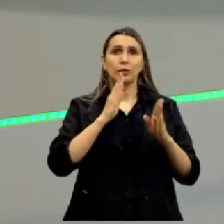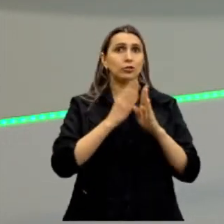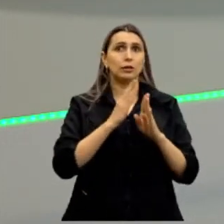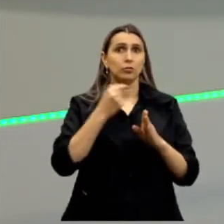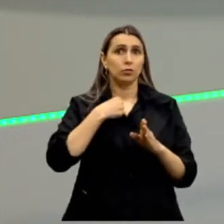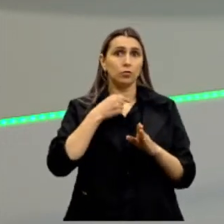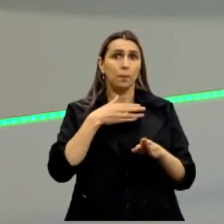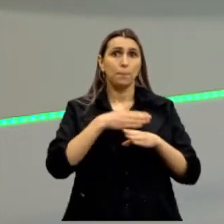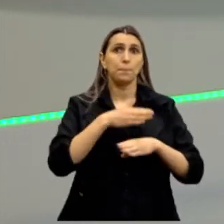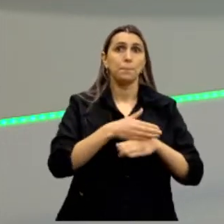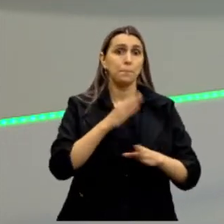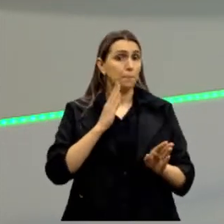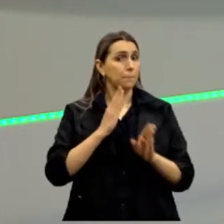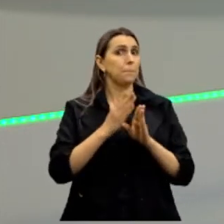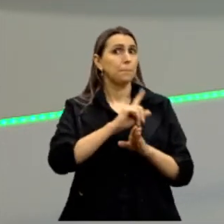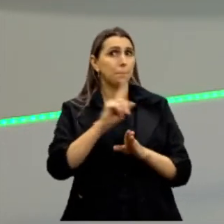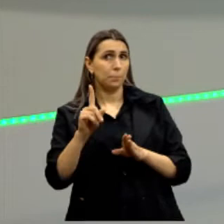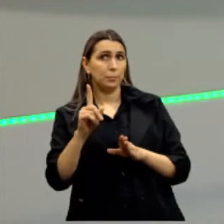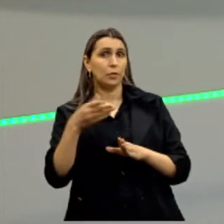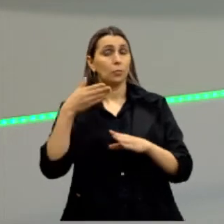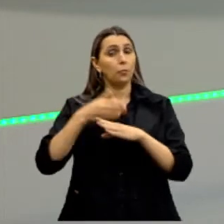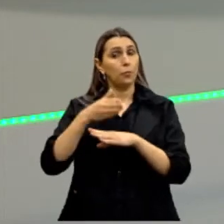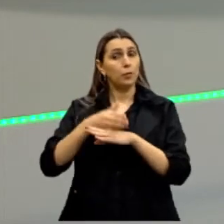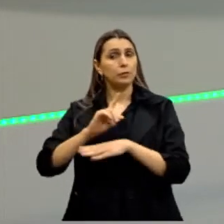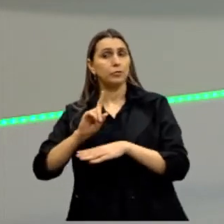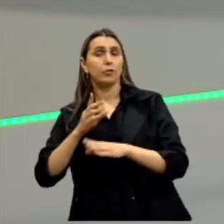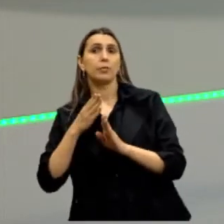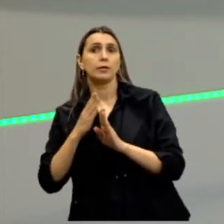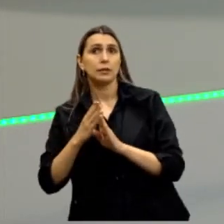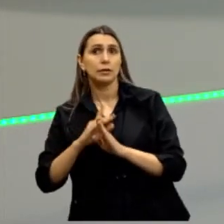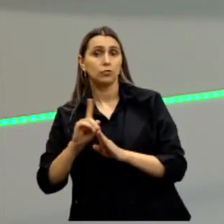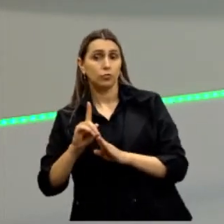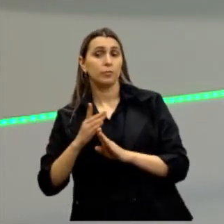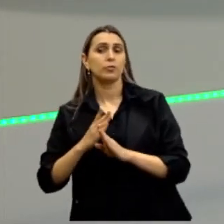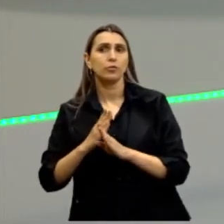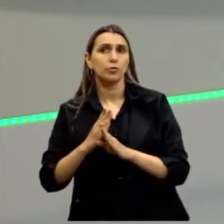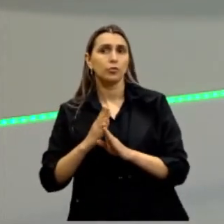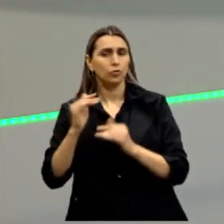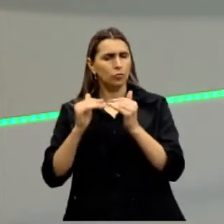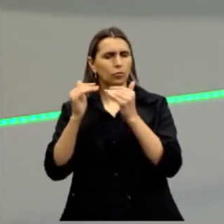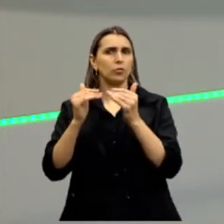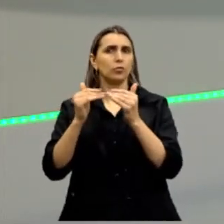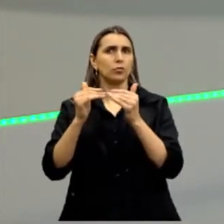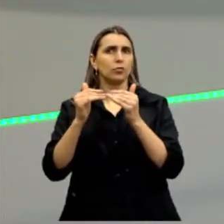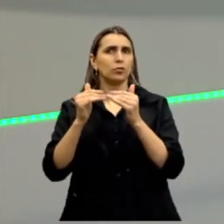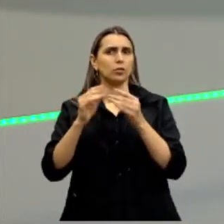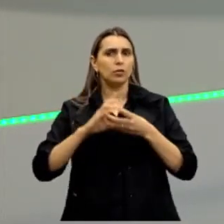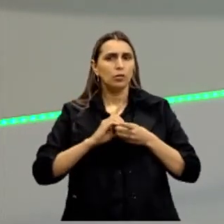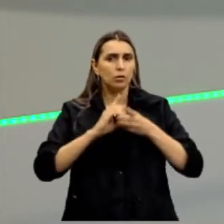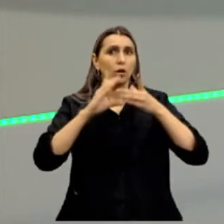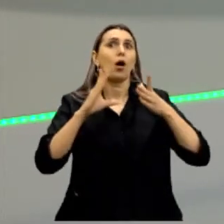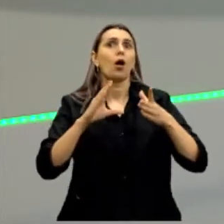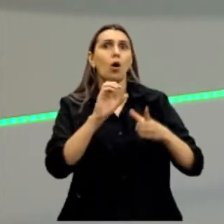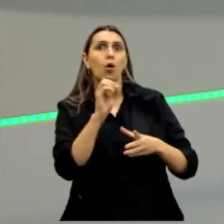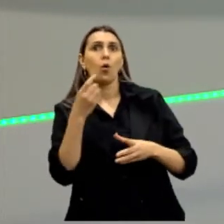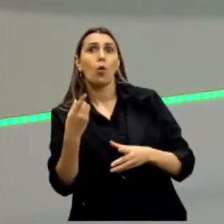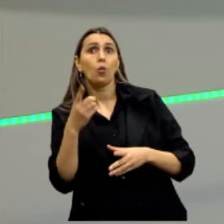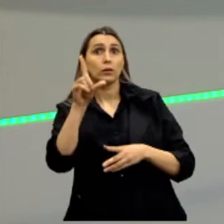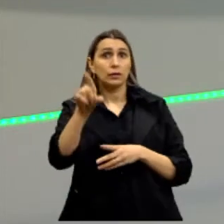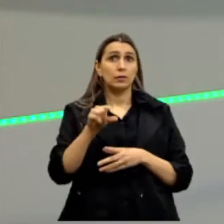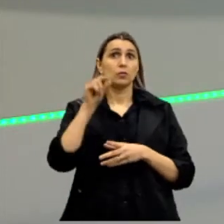participamos diretamente, nós participamos indiretamente desse processo que é o processo democrático ou das